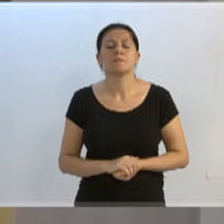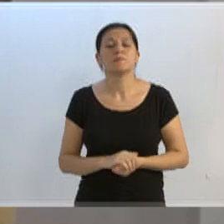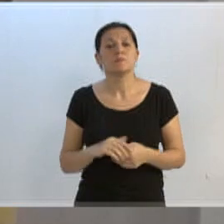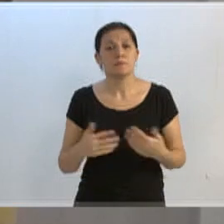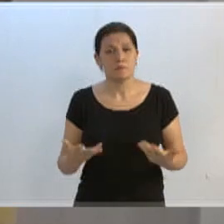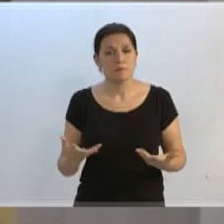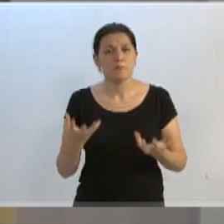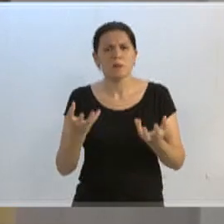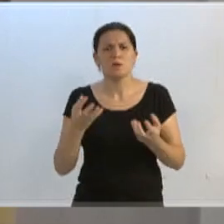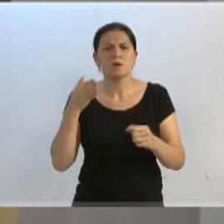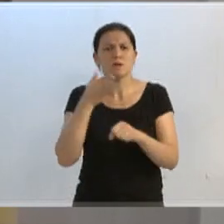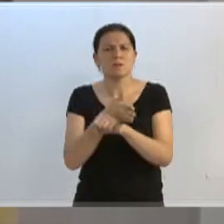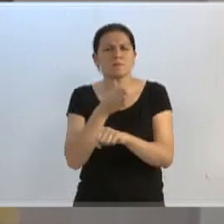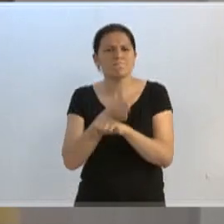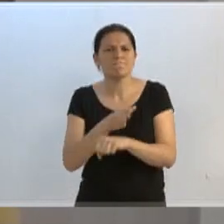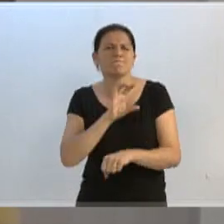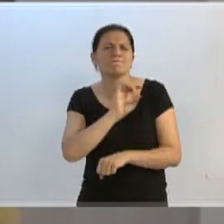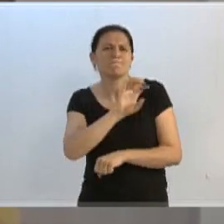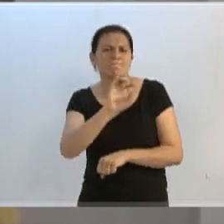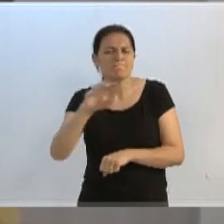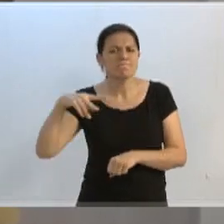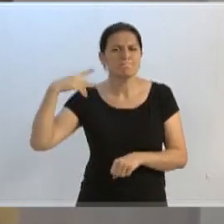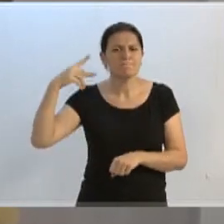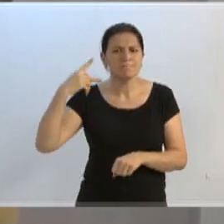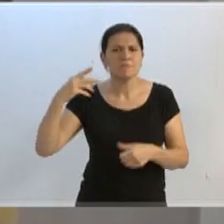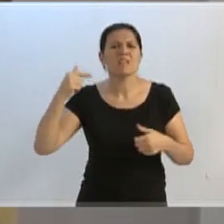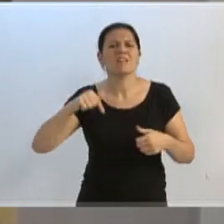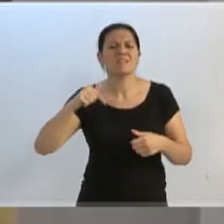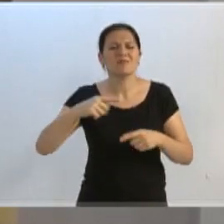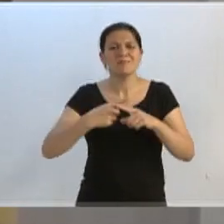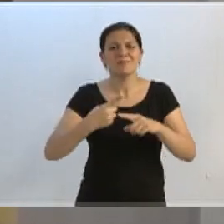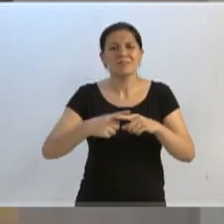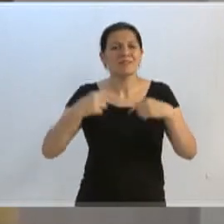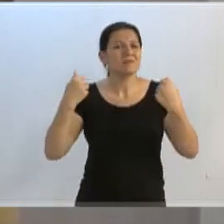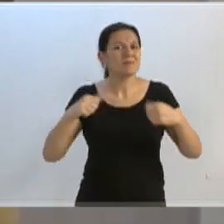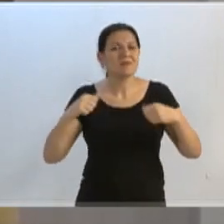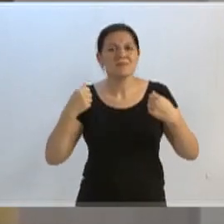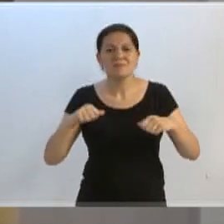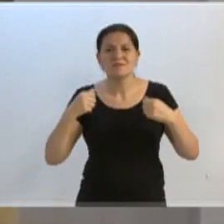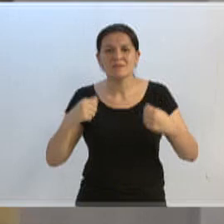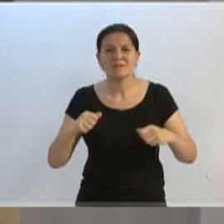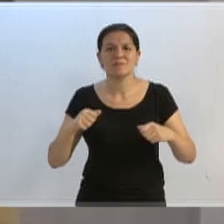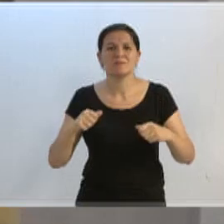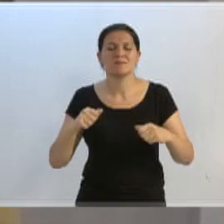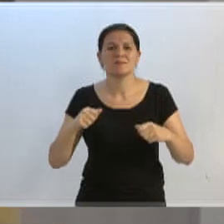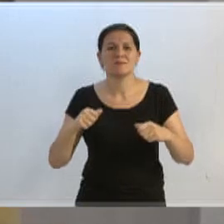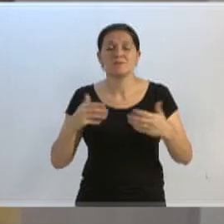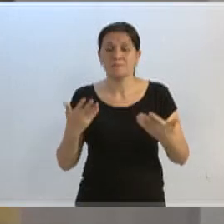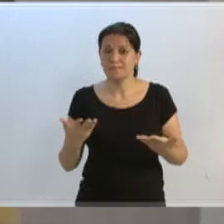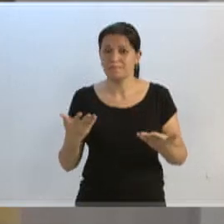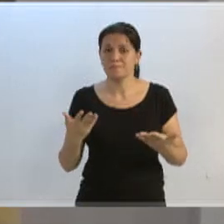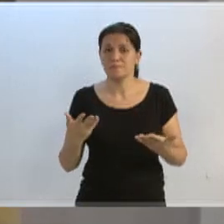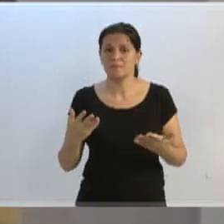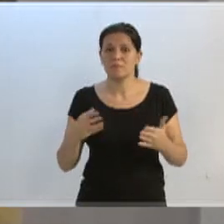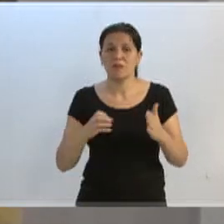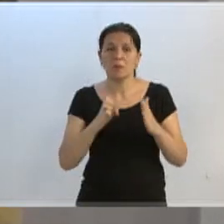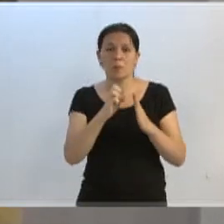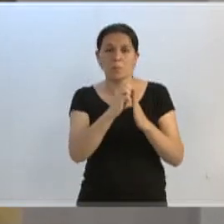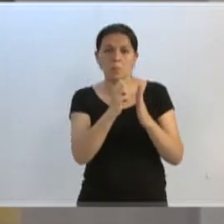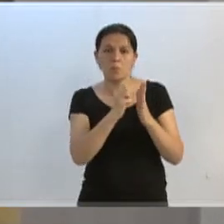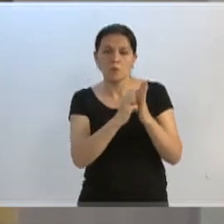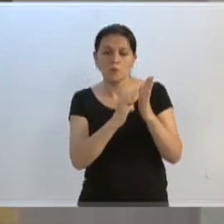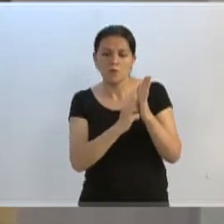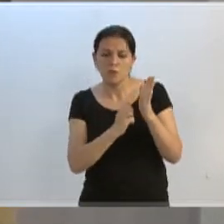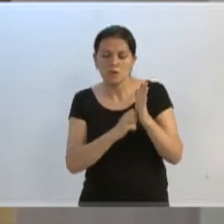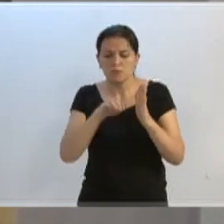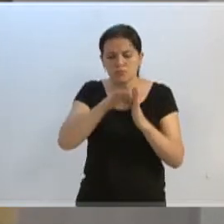realmente quero a participação de todos, de todos os vereadores aqui, porque nós temos que fazer essa construção. Tirar, sim, a burocracia, tirar o